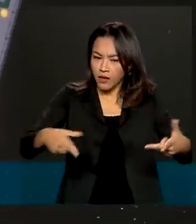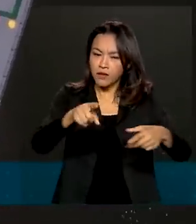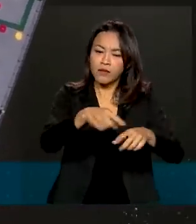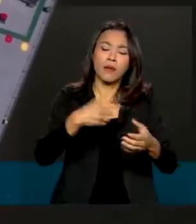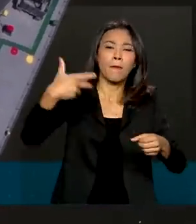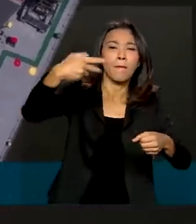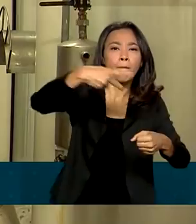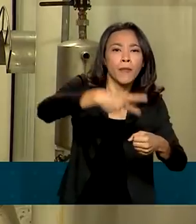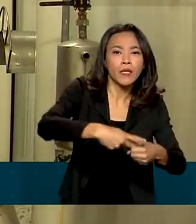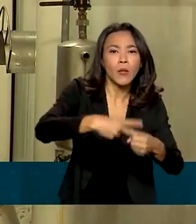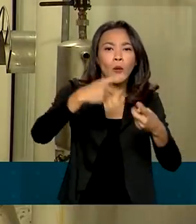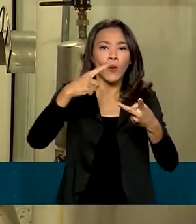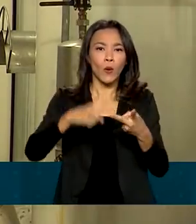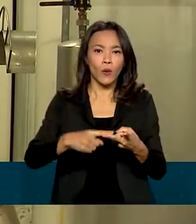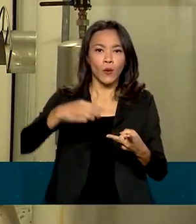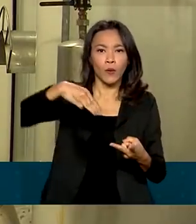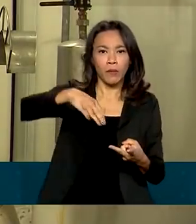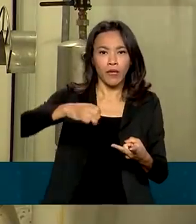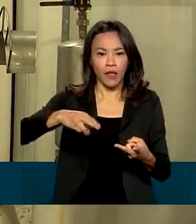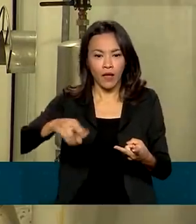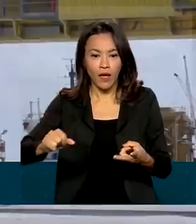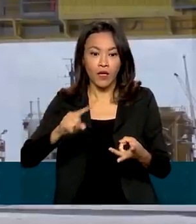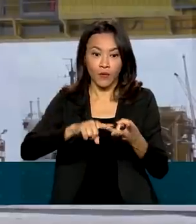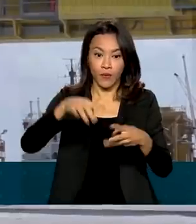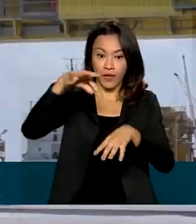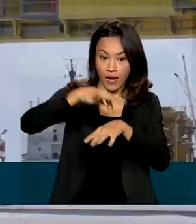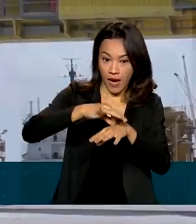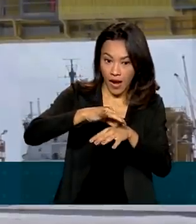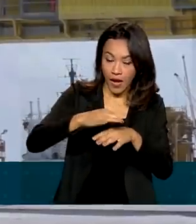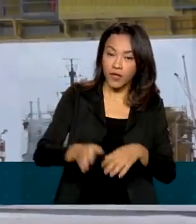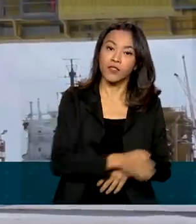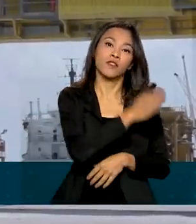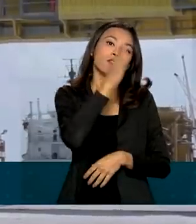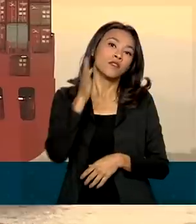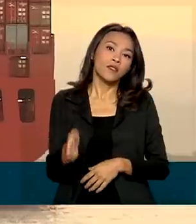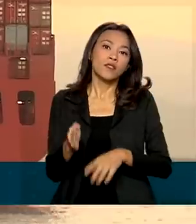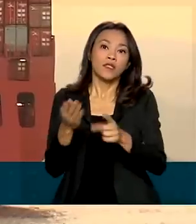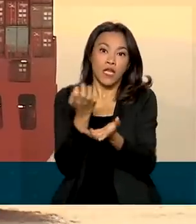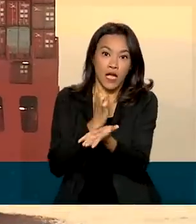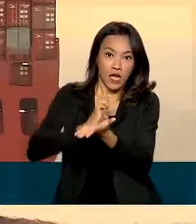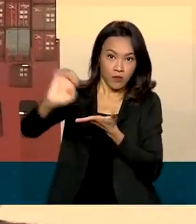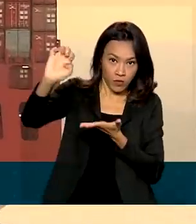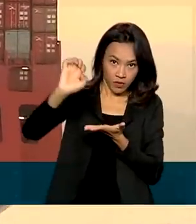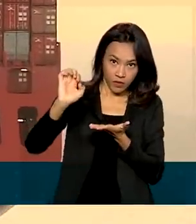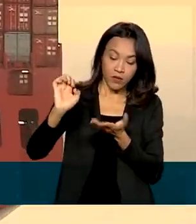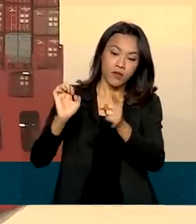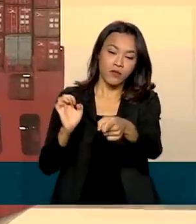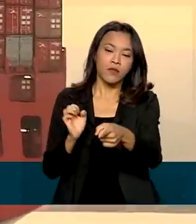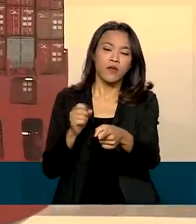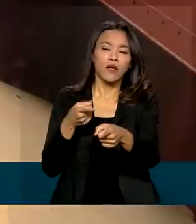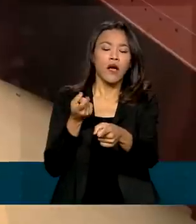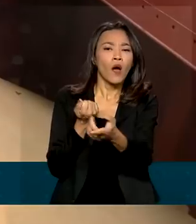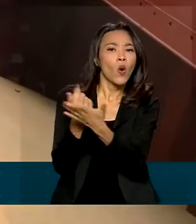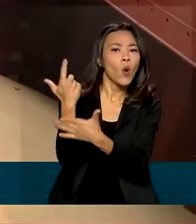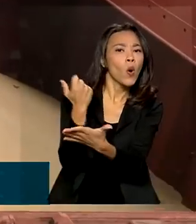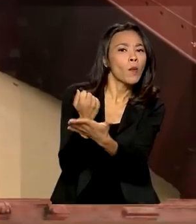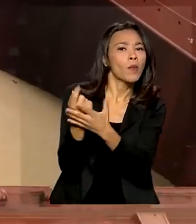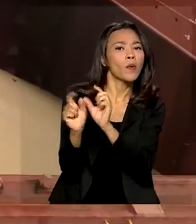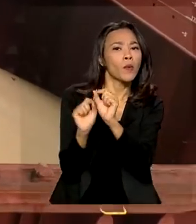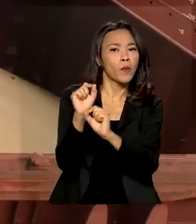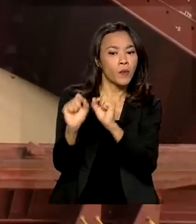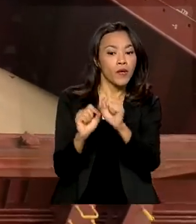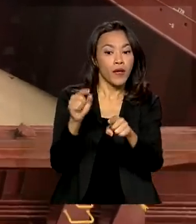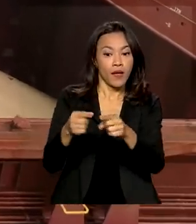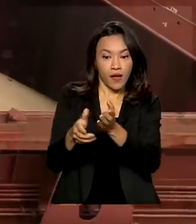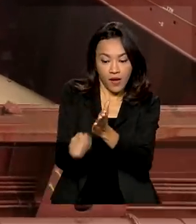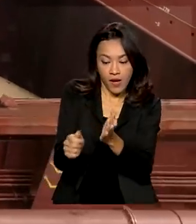petróleo bruto, além de carne bovina. Já do lado das importações, o ranking de compras externas é liderado por